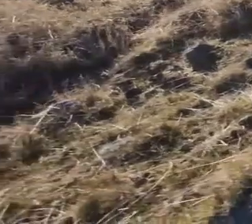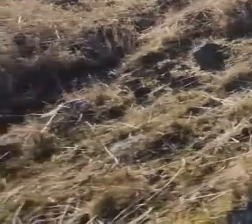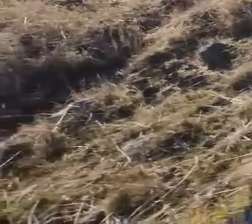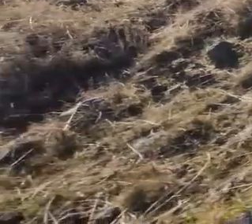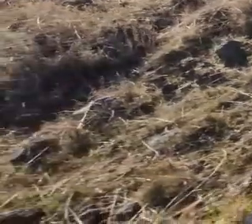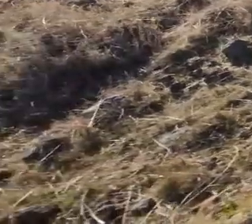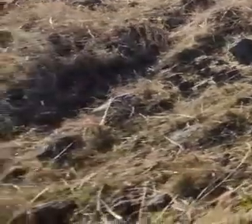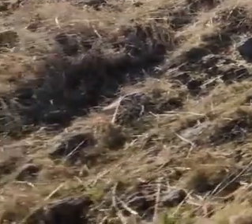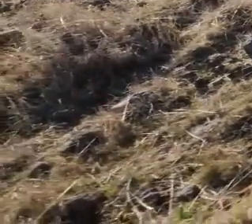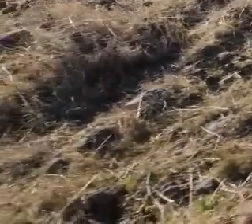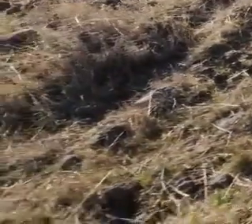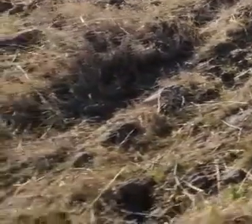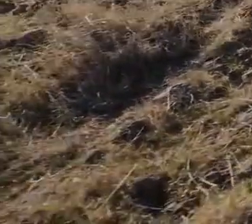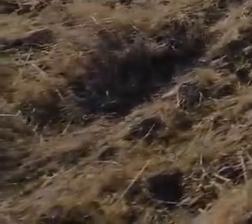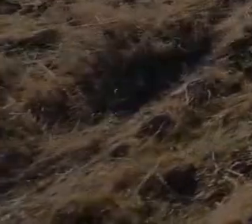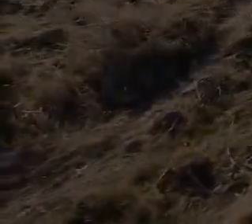coa B circulo, está ali. Tchau, lsatu. Obrigado.